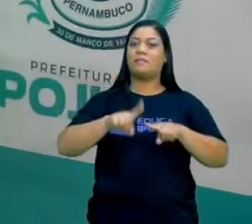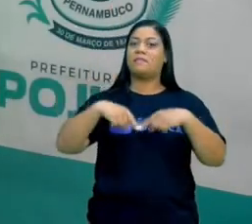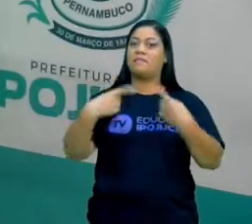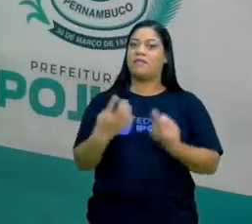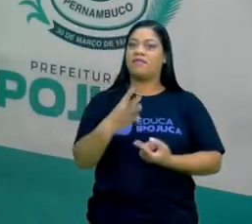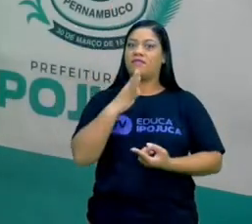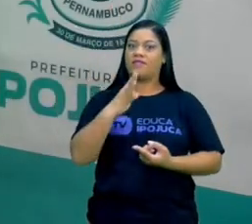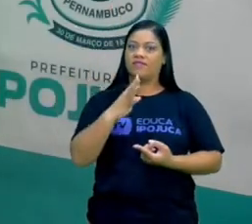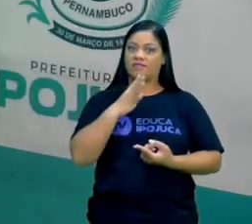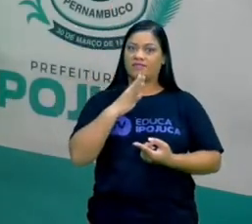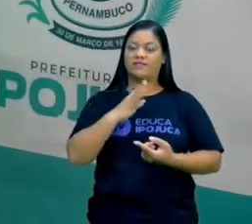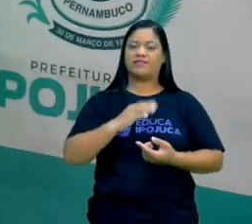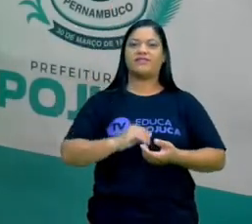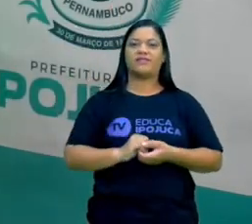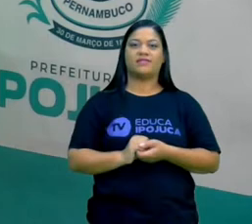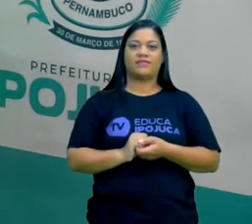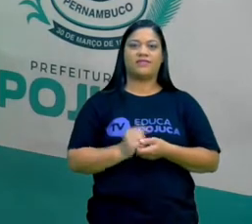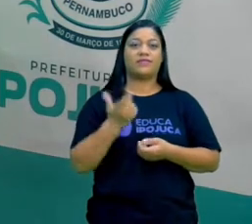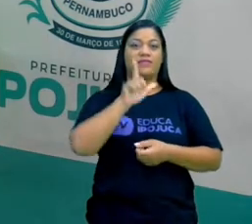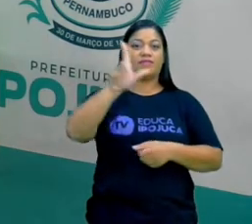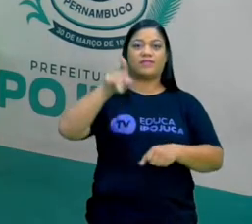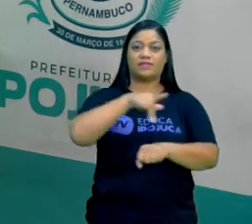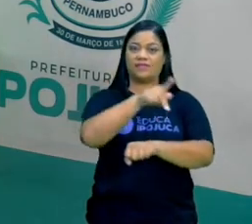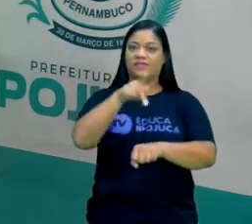conhecidas fora do Brasil.